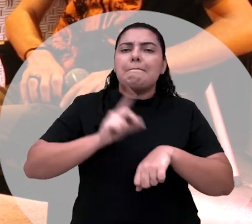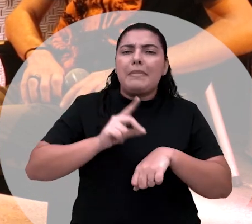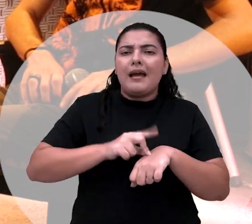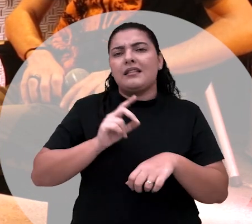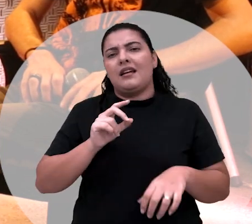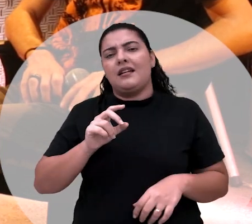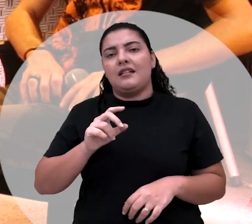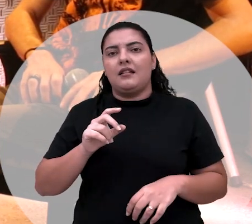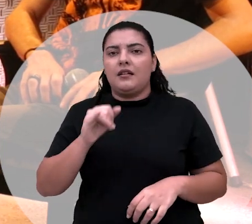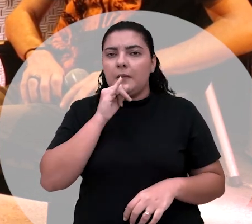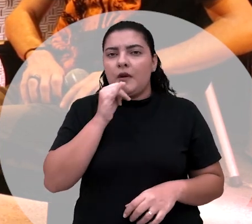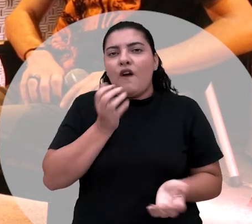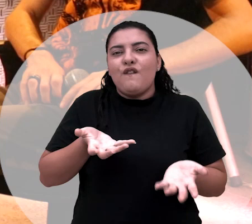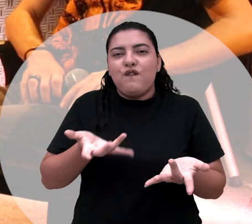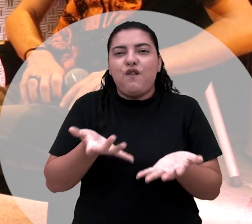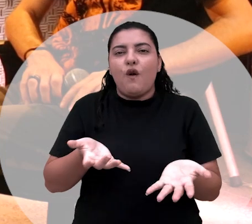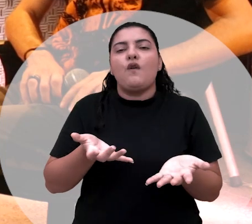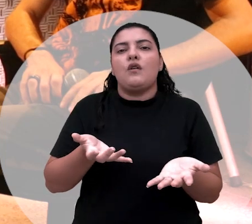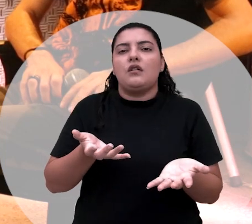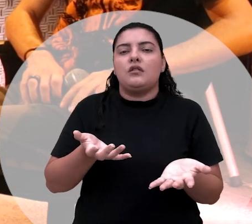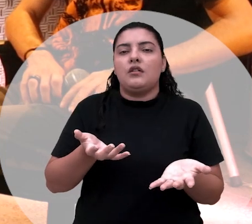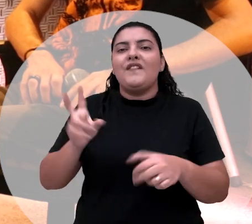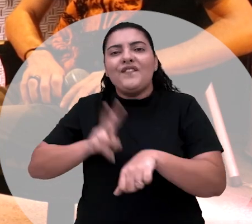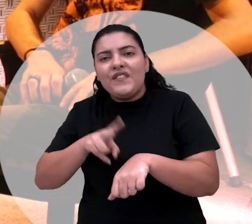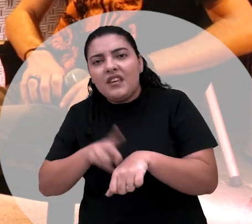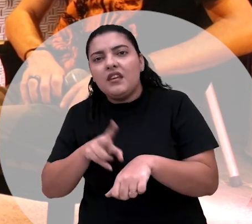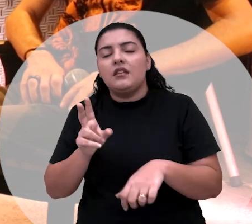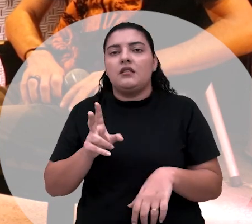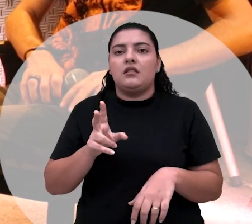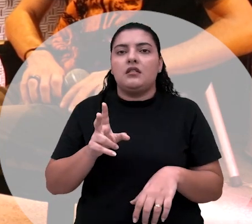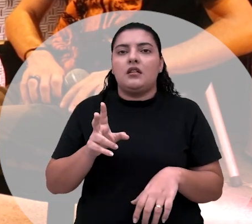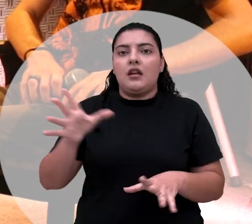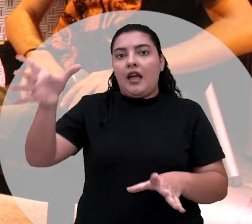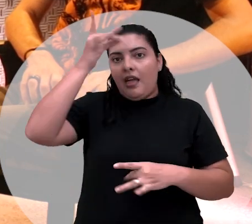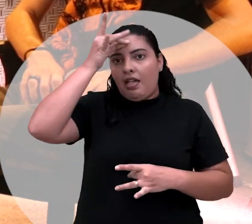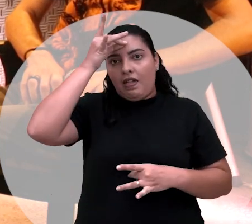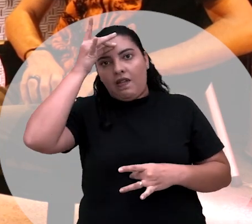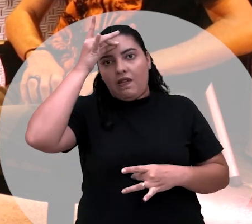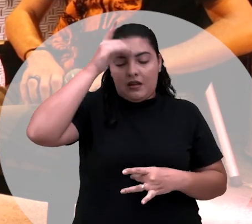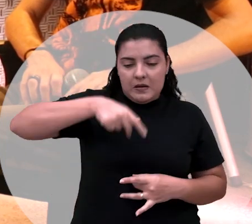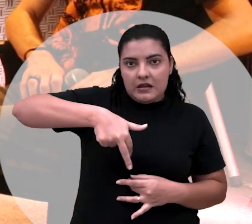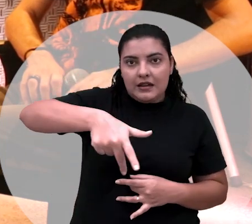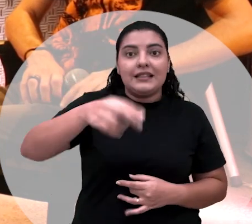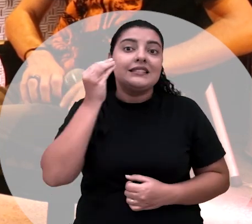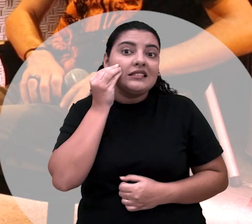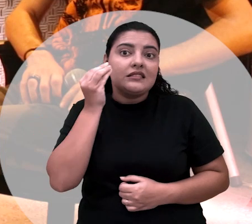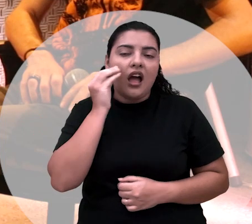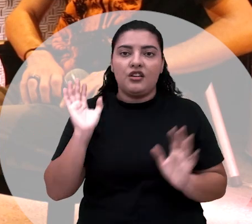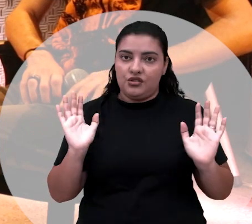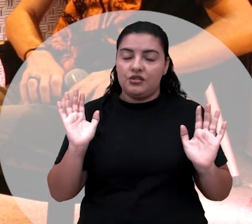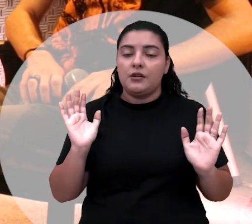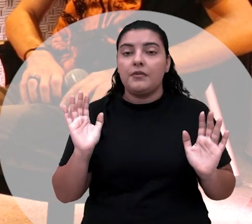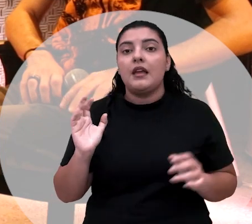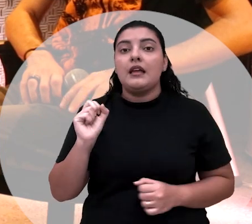Existia você baiar no fogo, baiar no vidro, com a entidade na cabeça. Eram os testes que eram feitos antigamente.